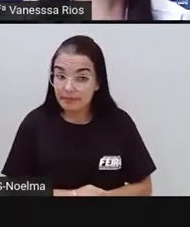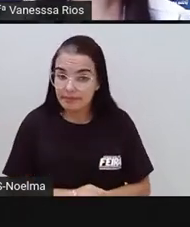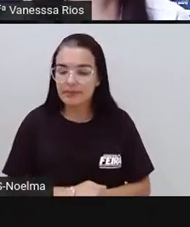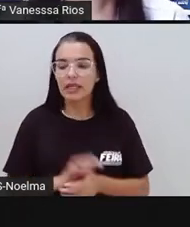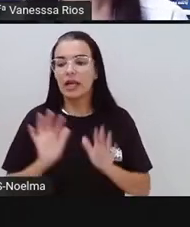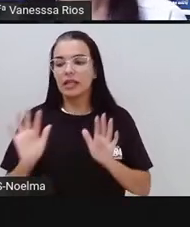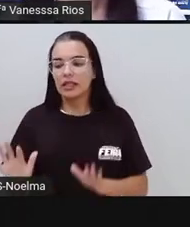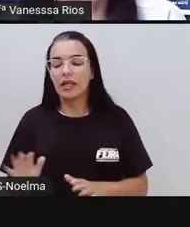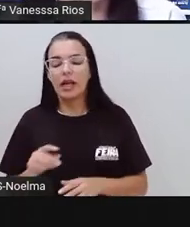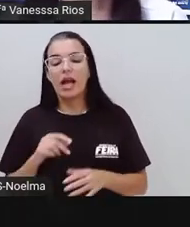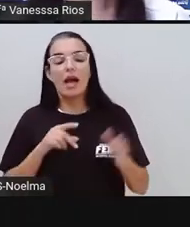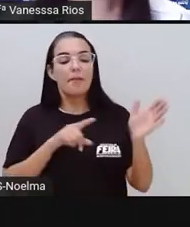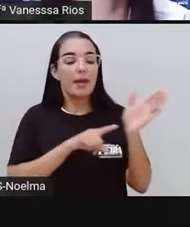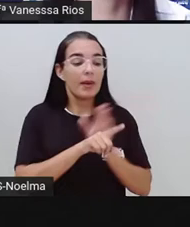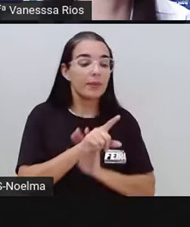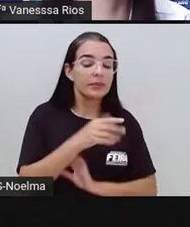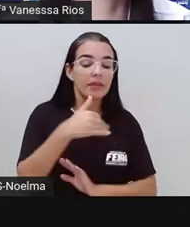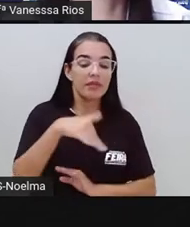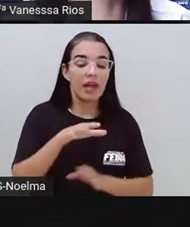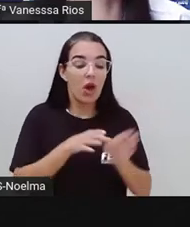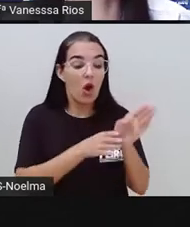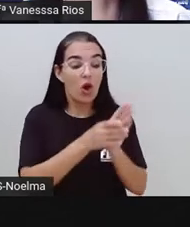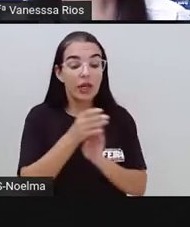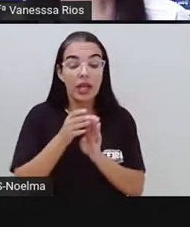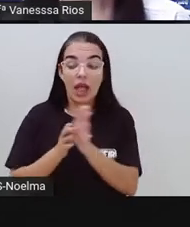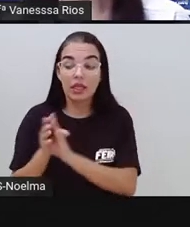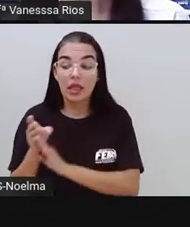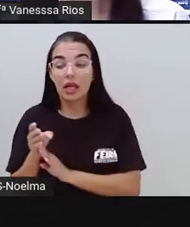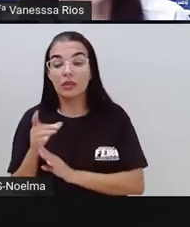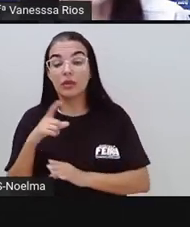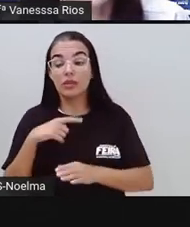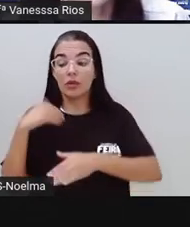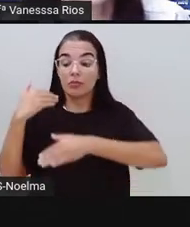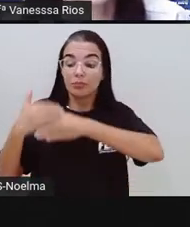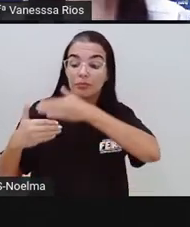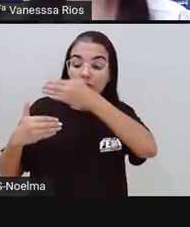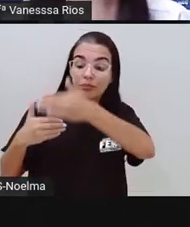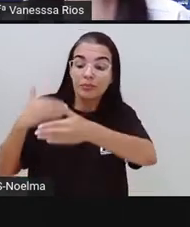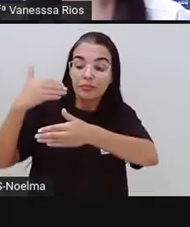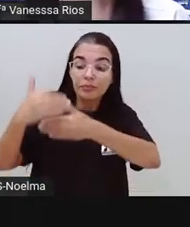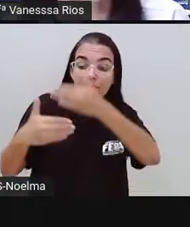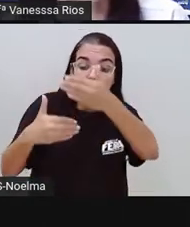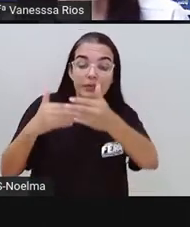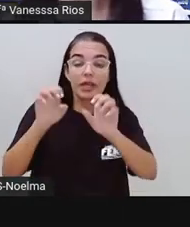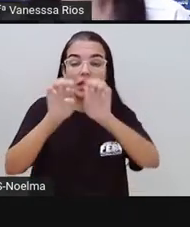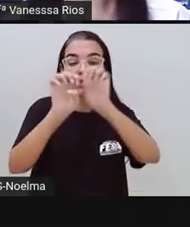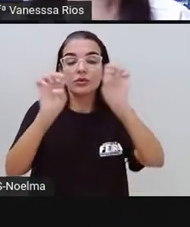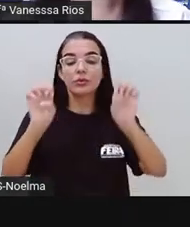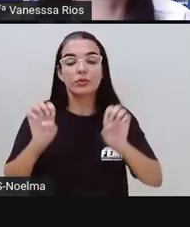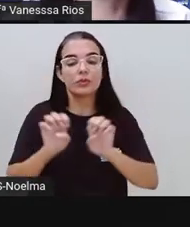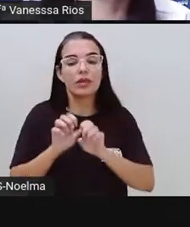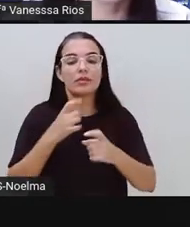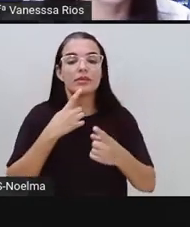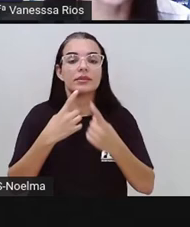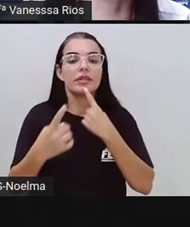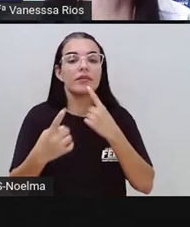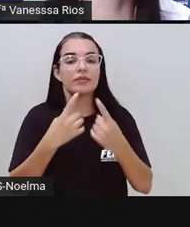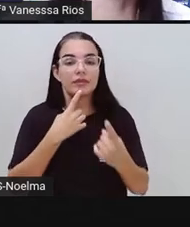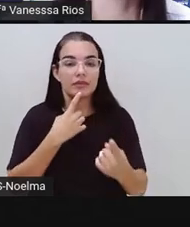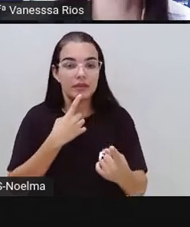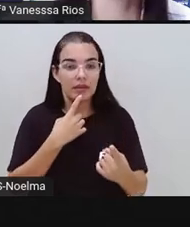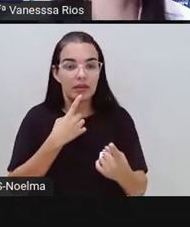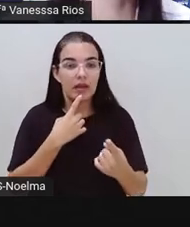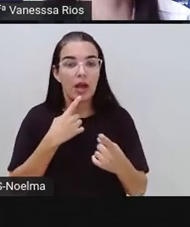orientando, né? Elas vão dando seguimento à construção estrutural da entrevista.